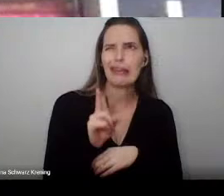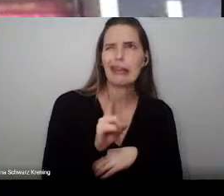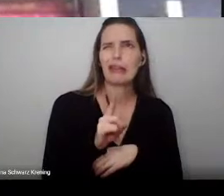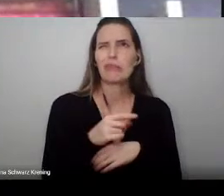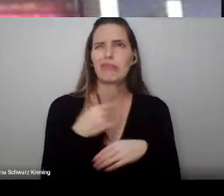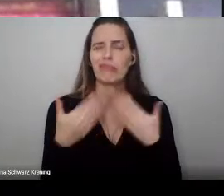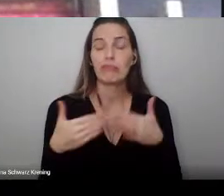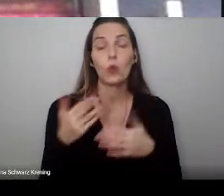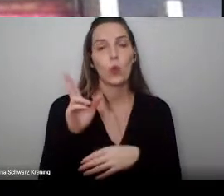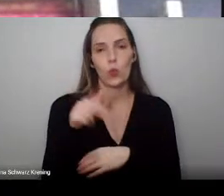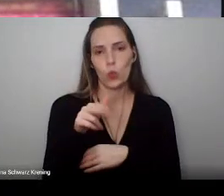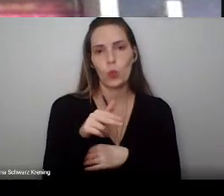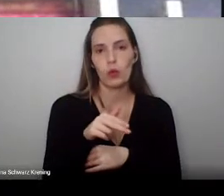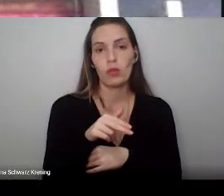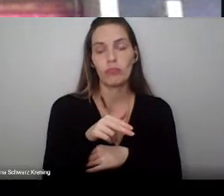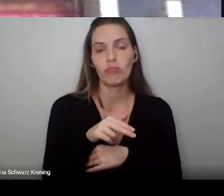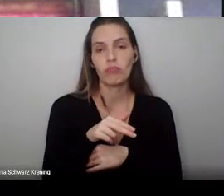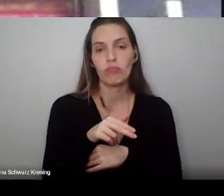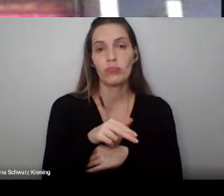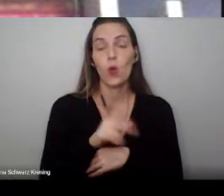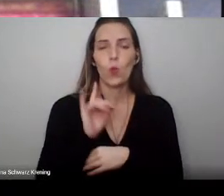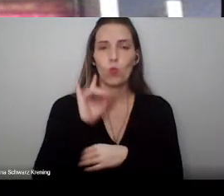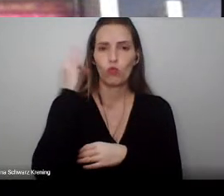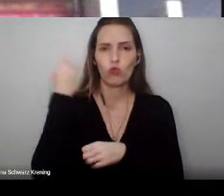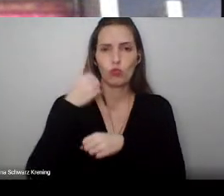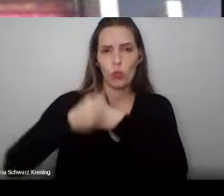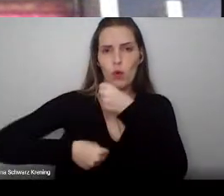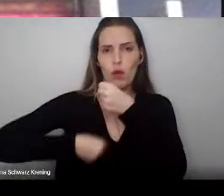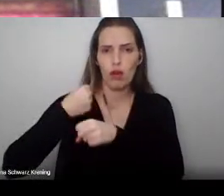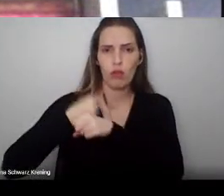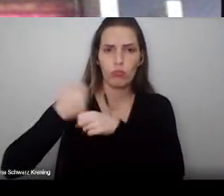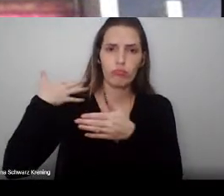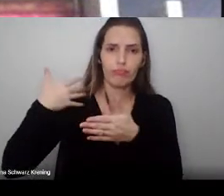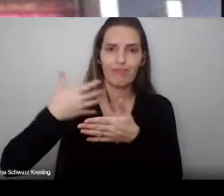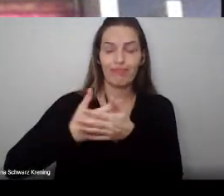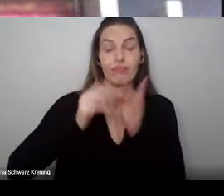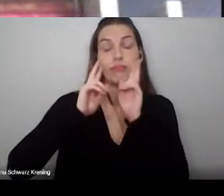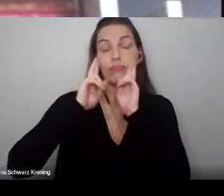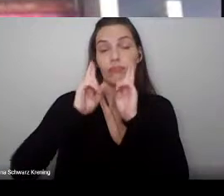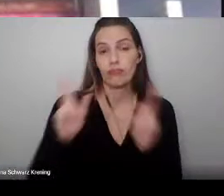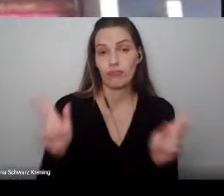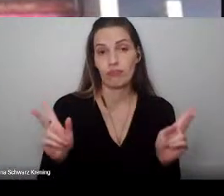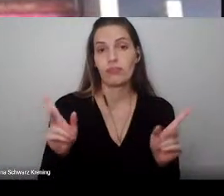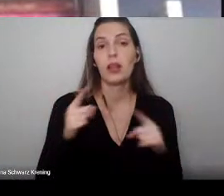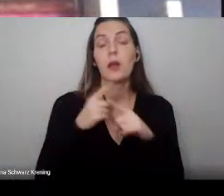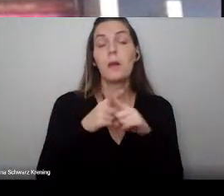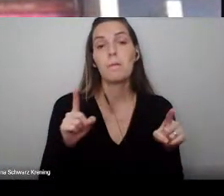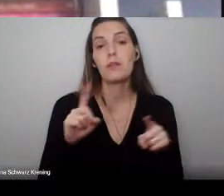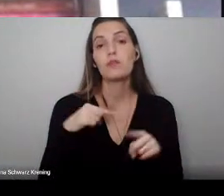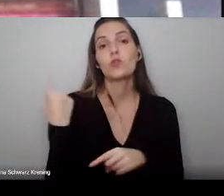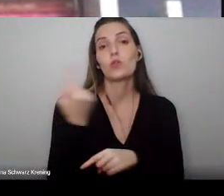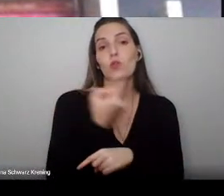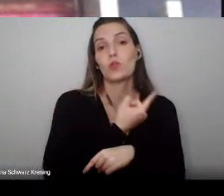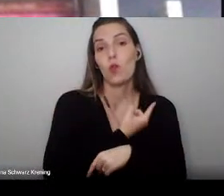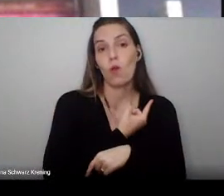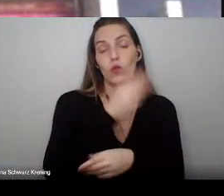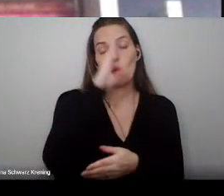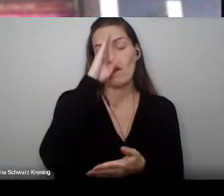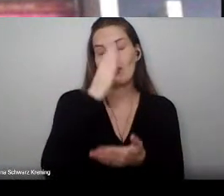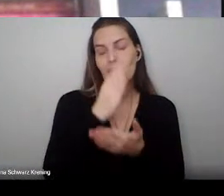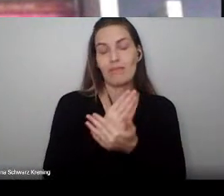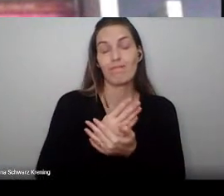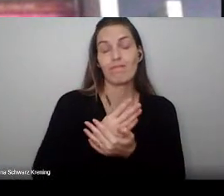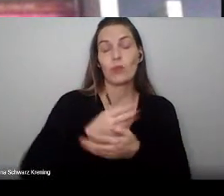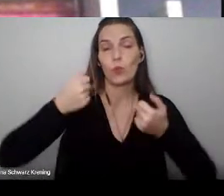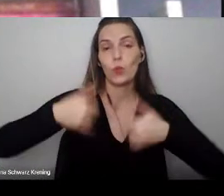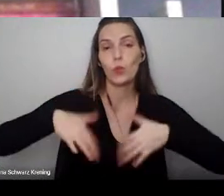receberam. Mesmo que esse último ano tenha sido um ano totalmente diferente, a gente tem uma confiança enorme na qualidade da formação de